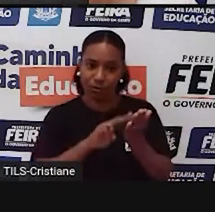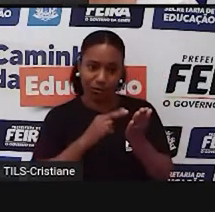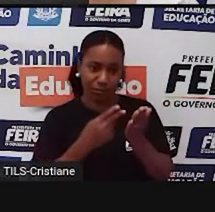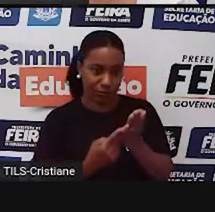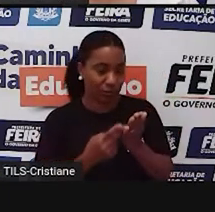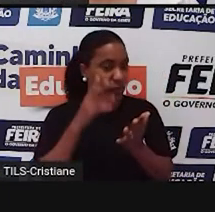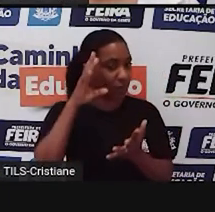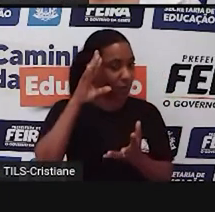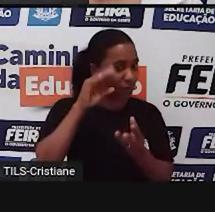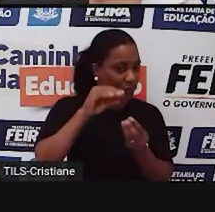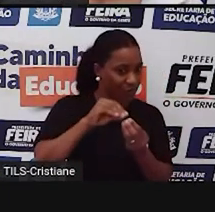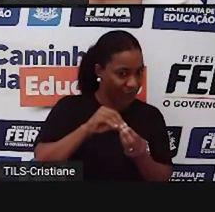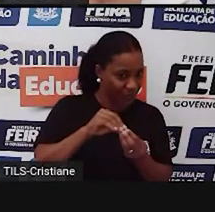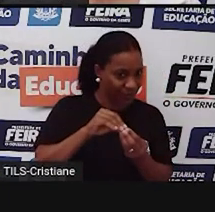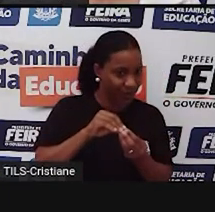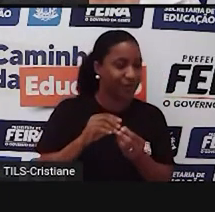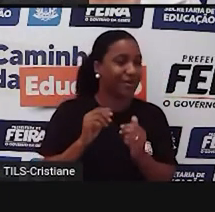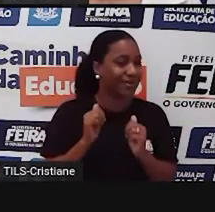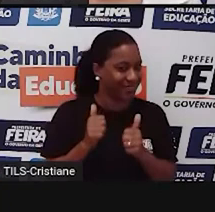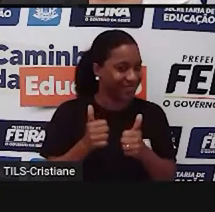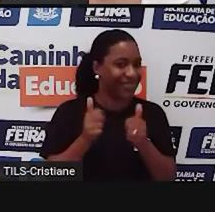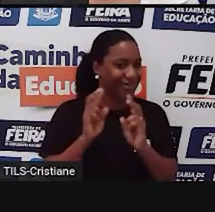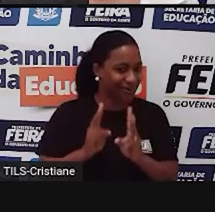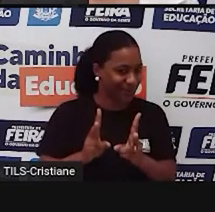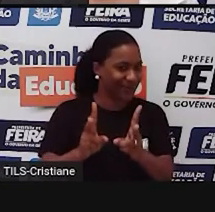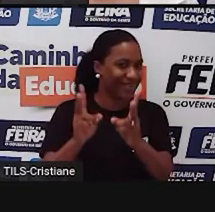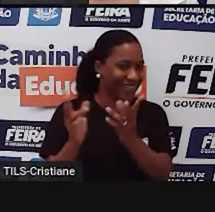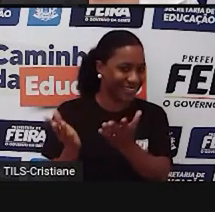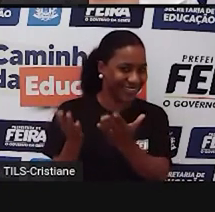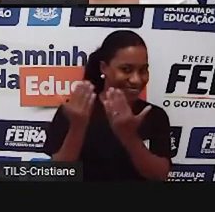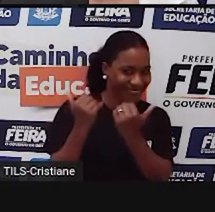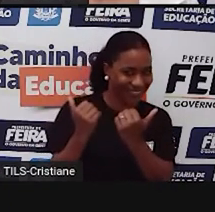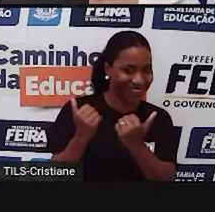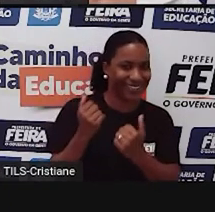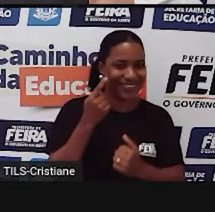Ok? Vamos lá. Vamos ter mais desafios.